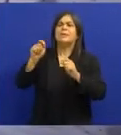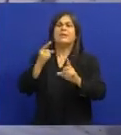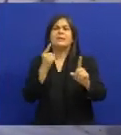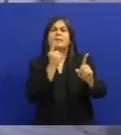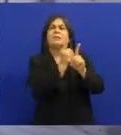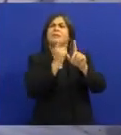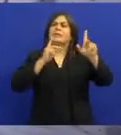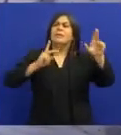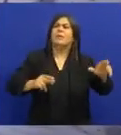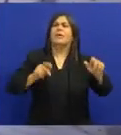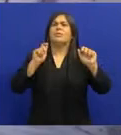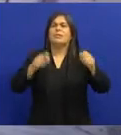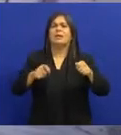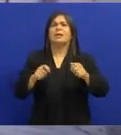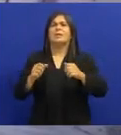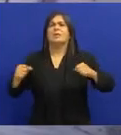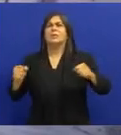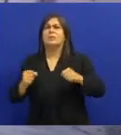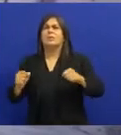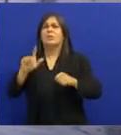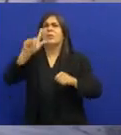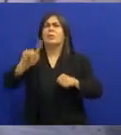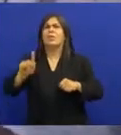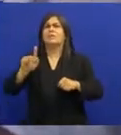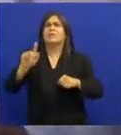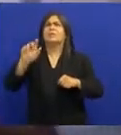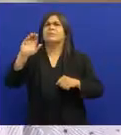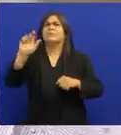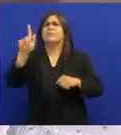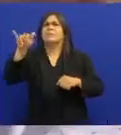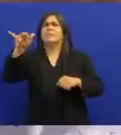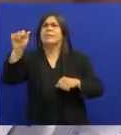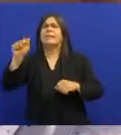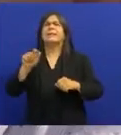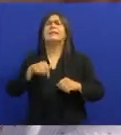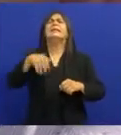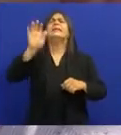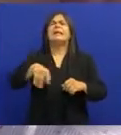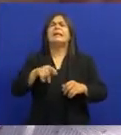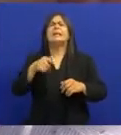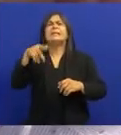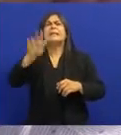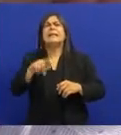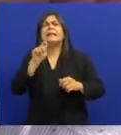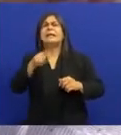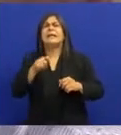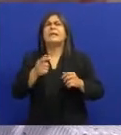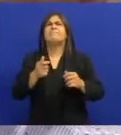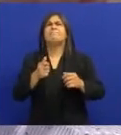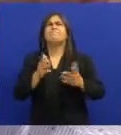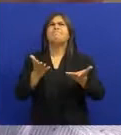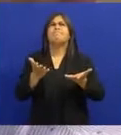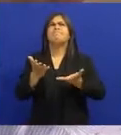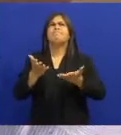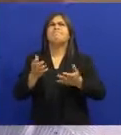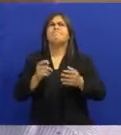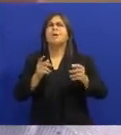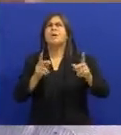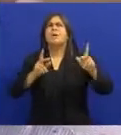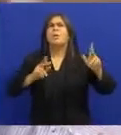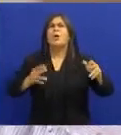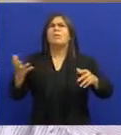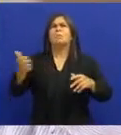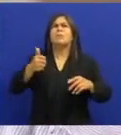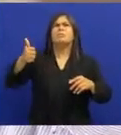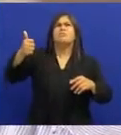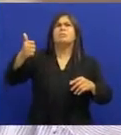a gente tem que encontrar Alguém que faça um contraponto Mas quem fazia Quem é que poderia Teria se aproximado